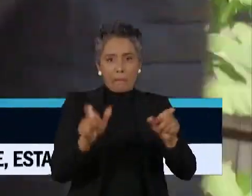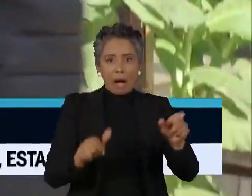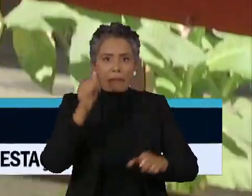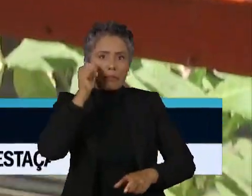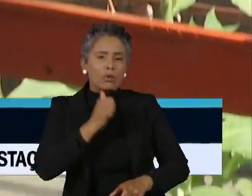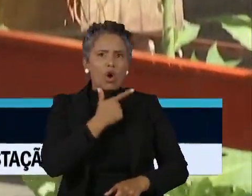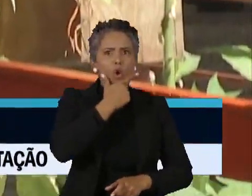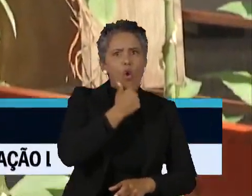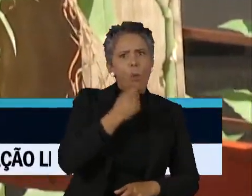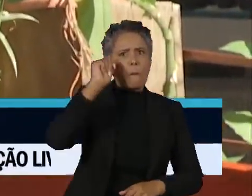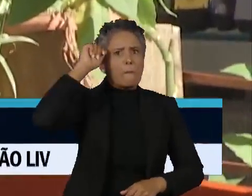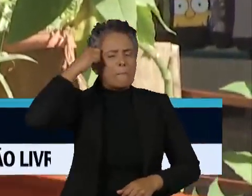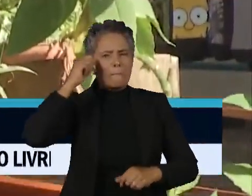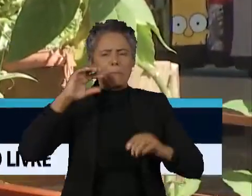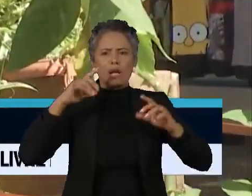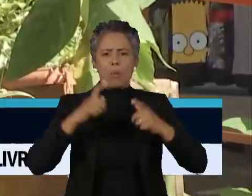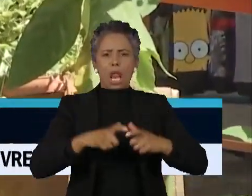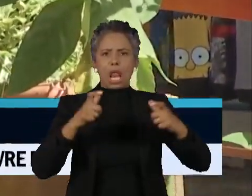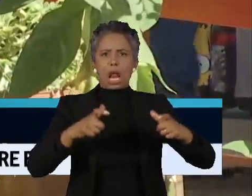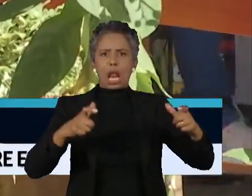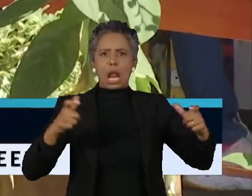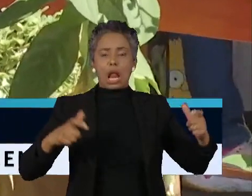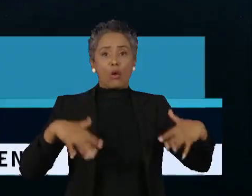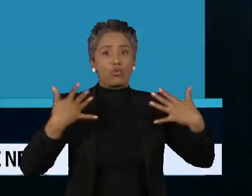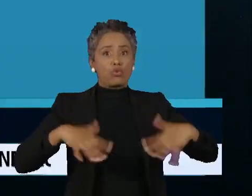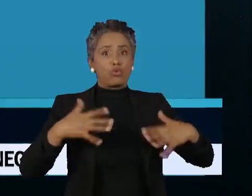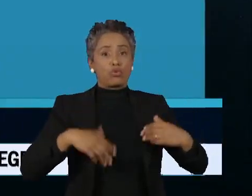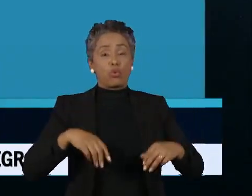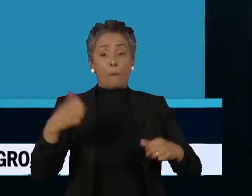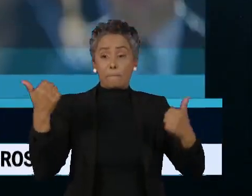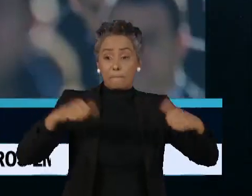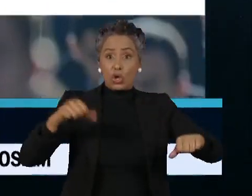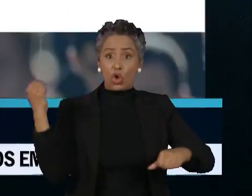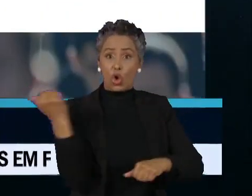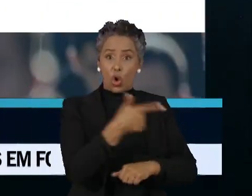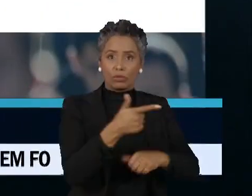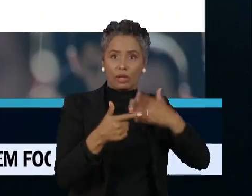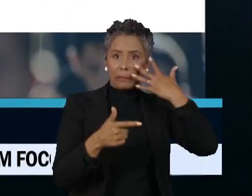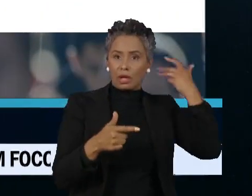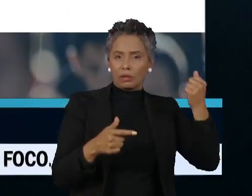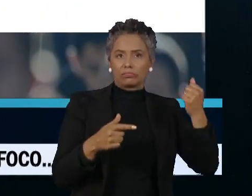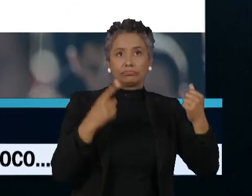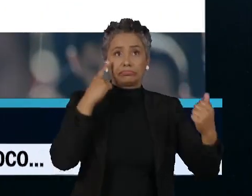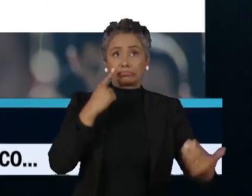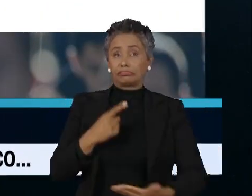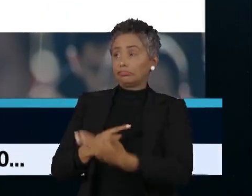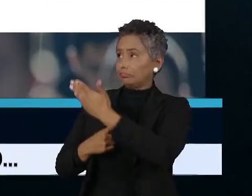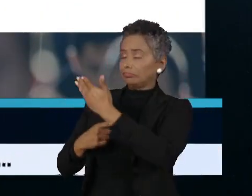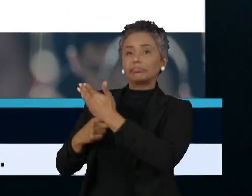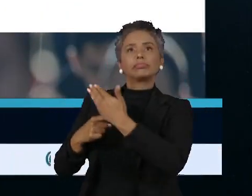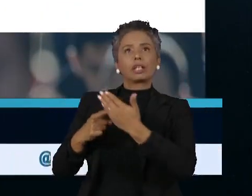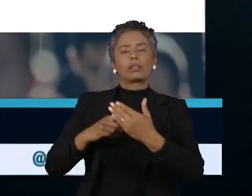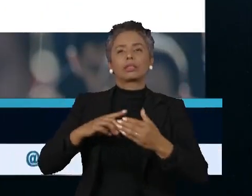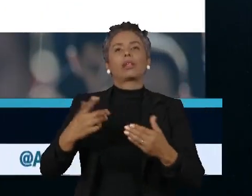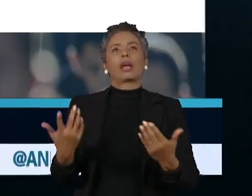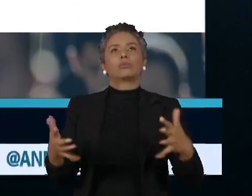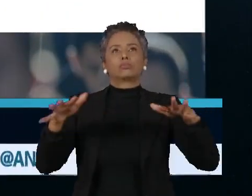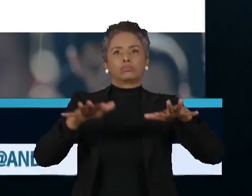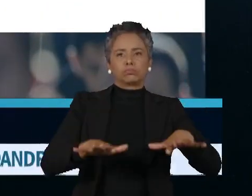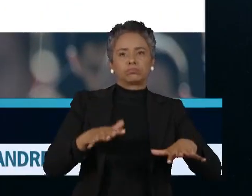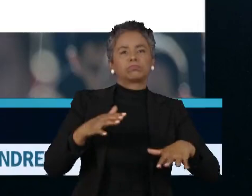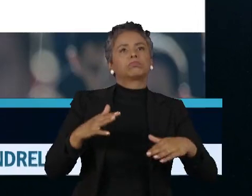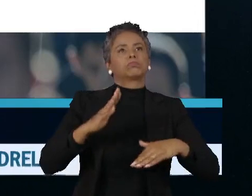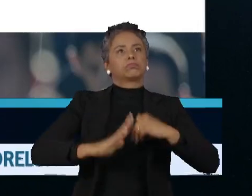negros estavam em situação inferior aos brancos. Foram eles, inclusão produtiva, exposição à violência,